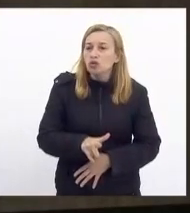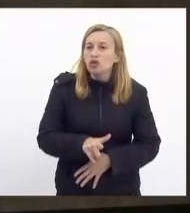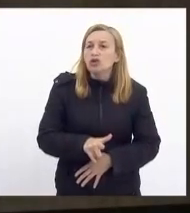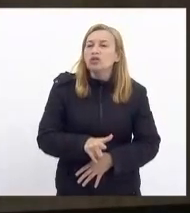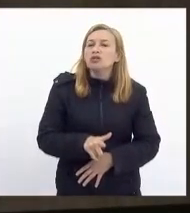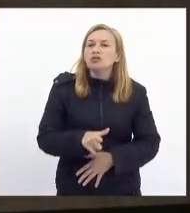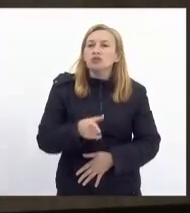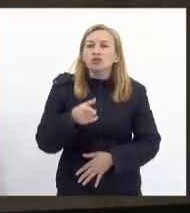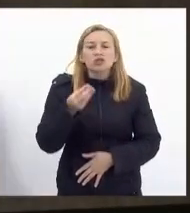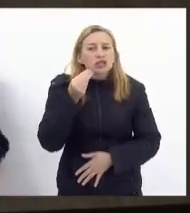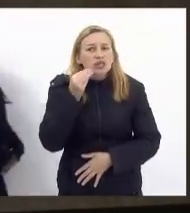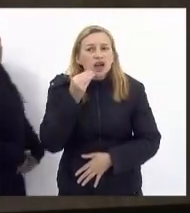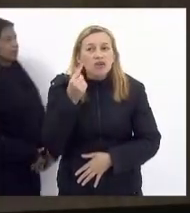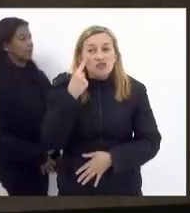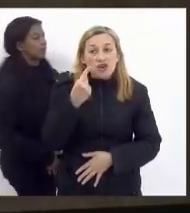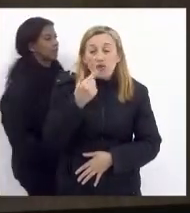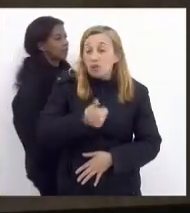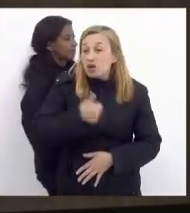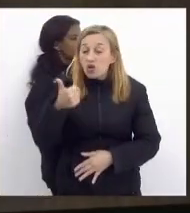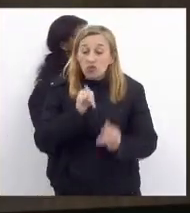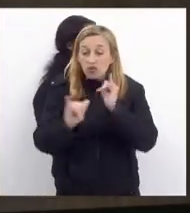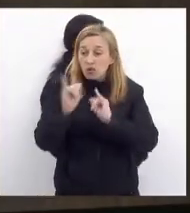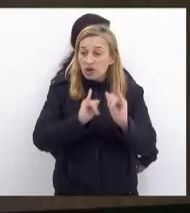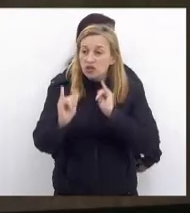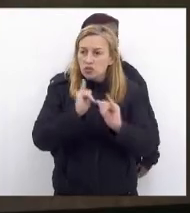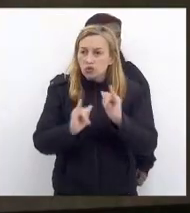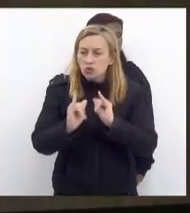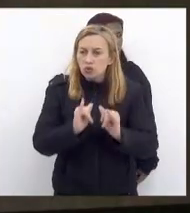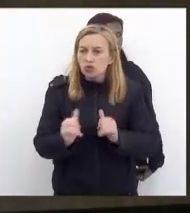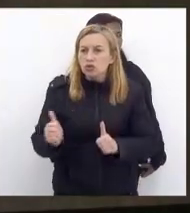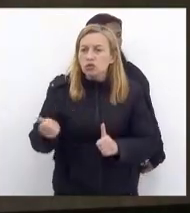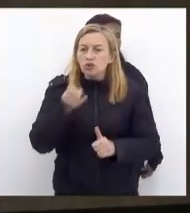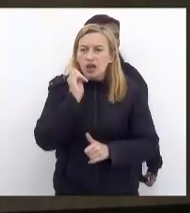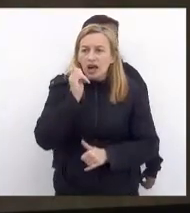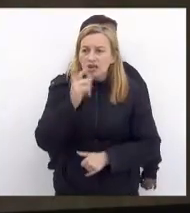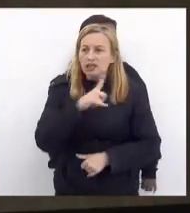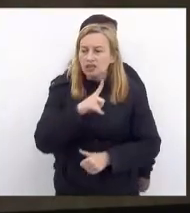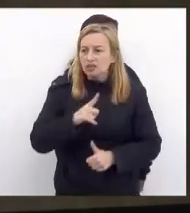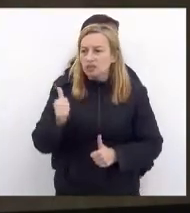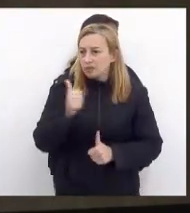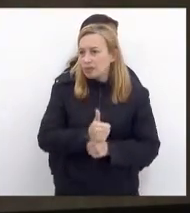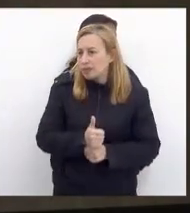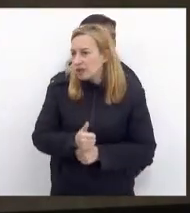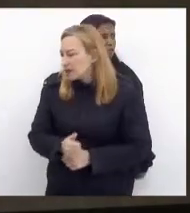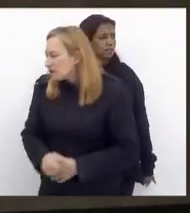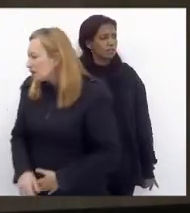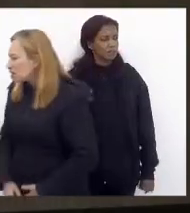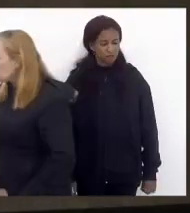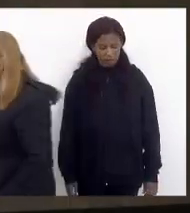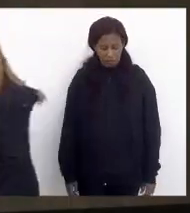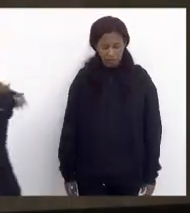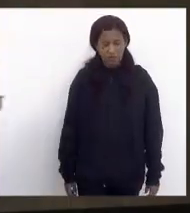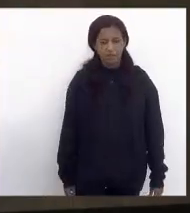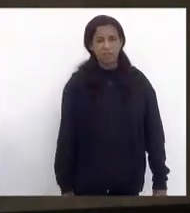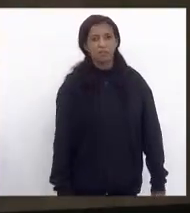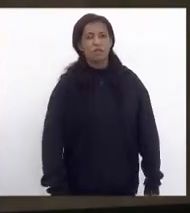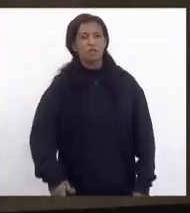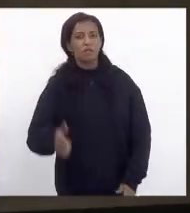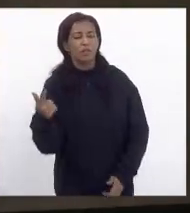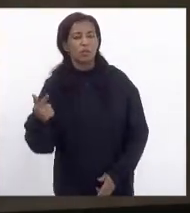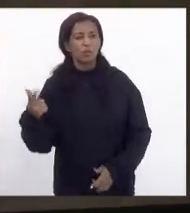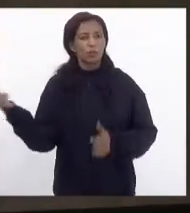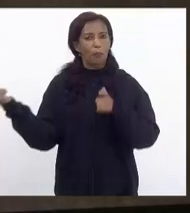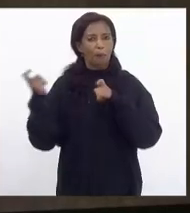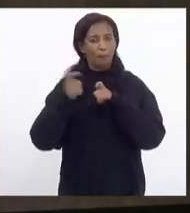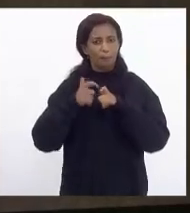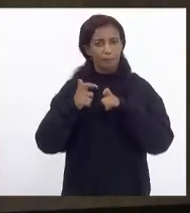tentar buscar informações sobre os relatos que nós estamos recebendo da precariedade no atendimento médico